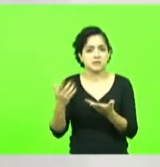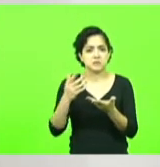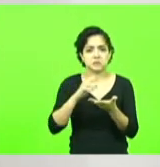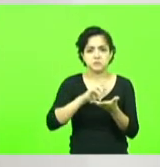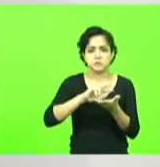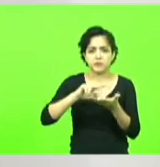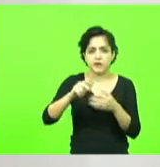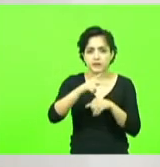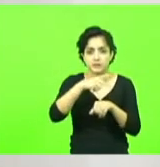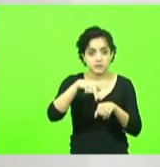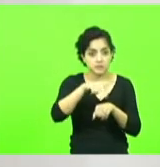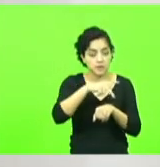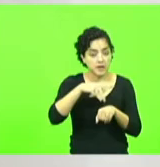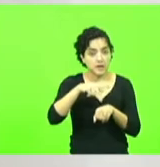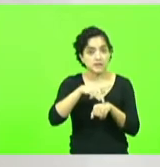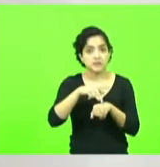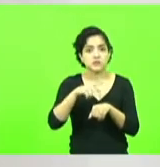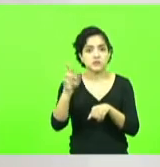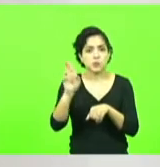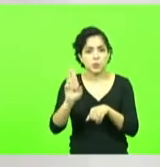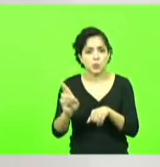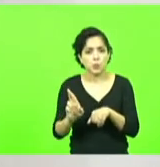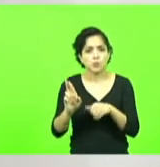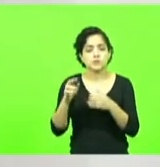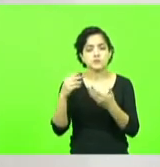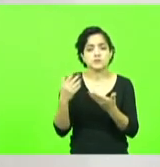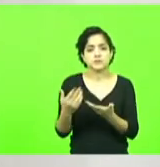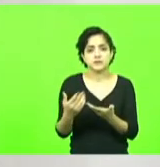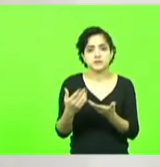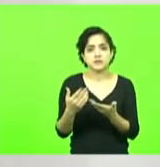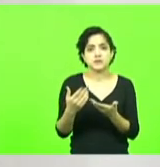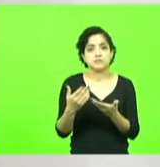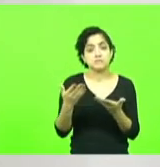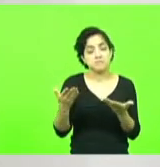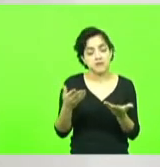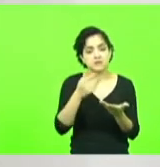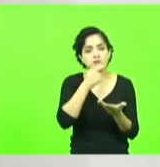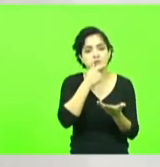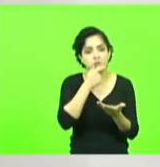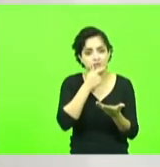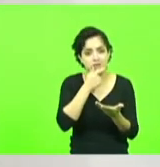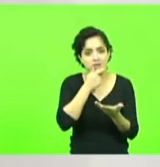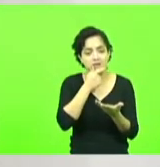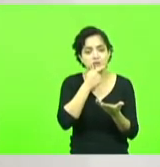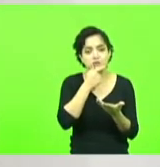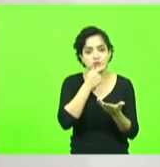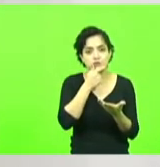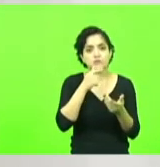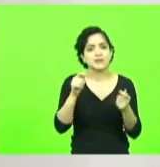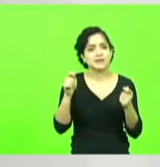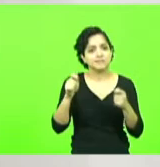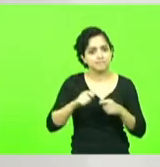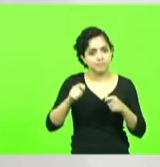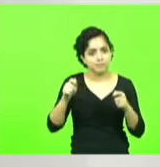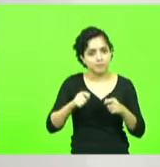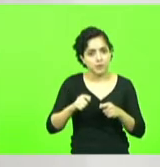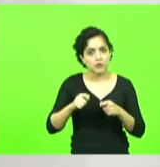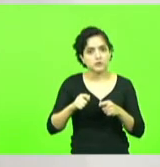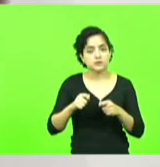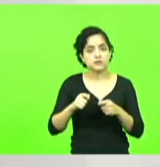Rússia nossa carne o nosso peixe e que o nosso queijo pare de ser tratado como